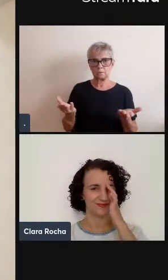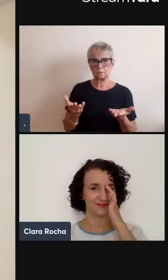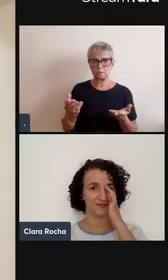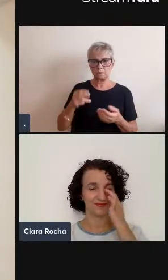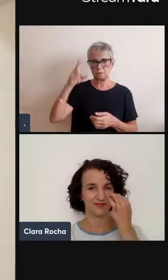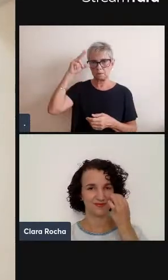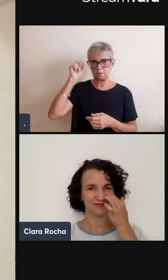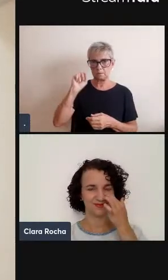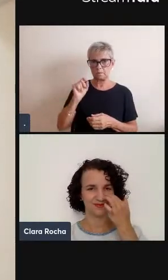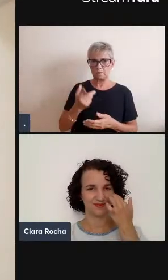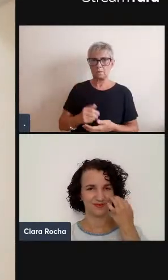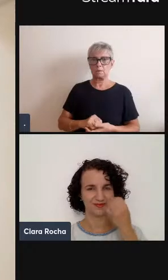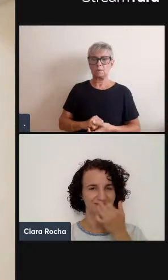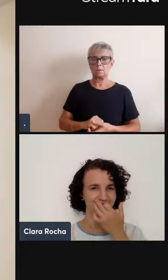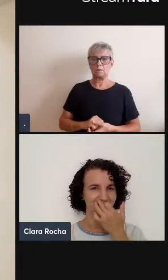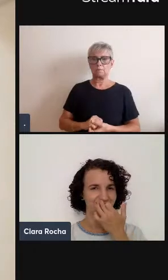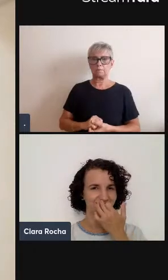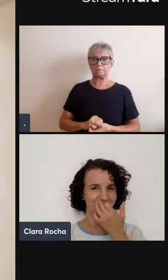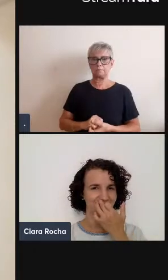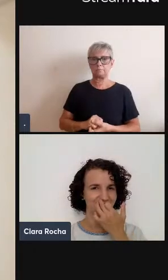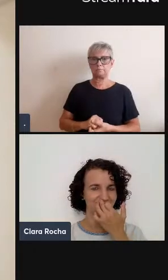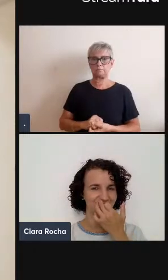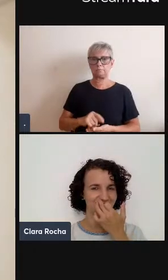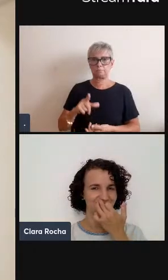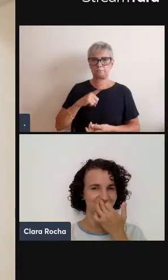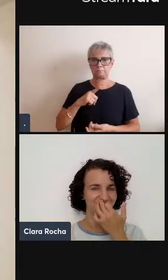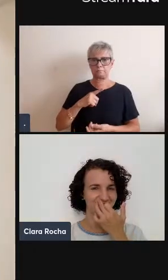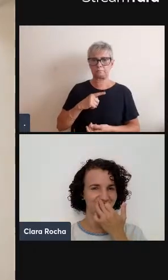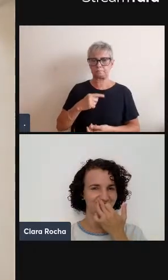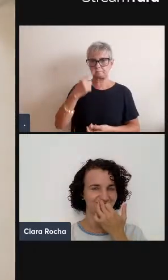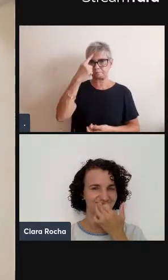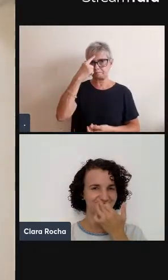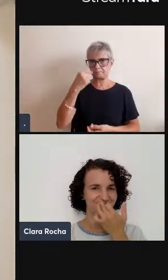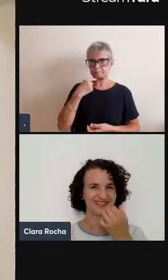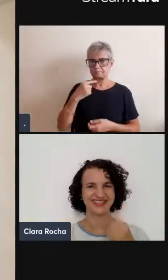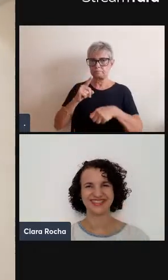você tem 30 minutos.